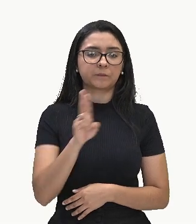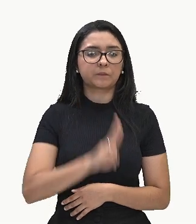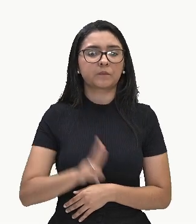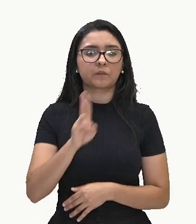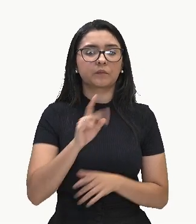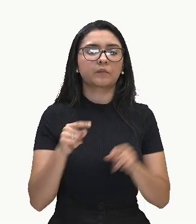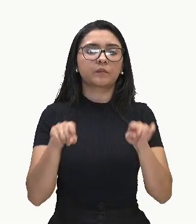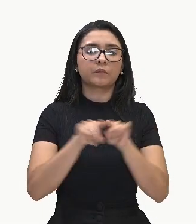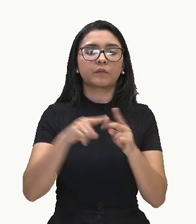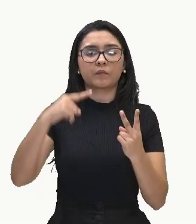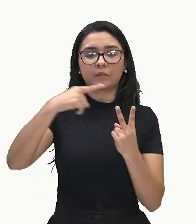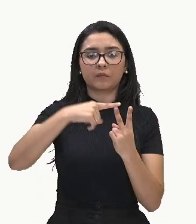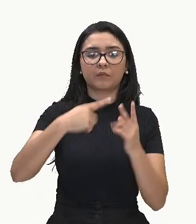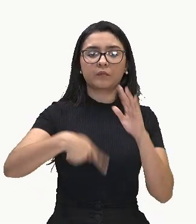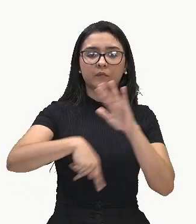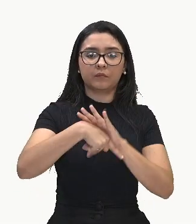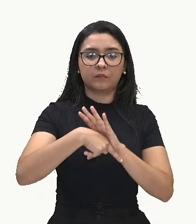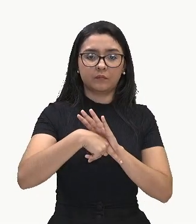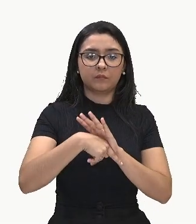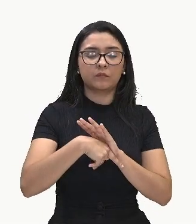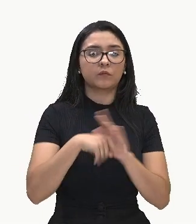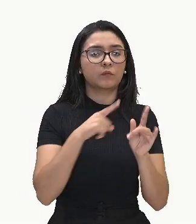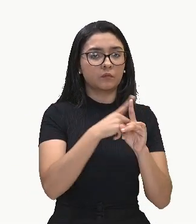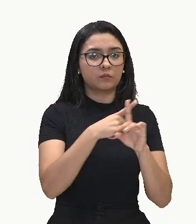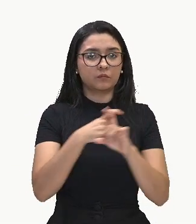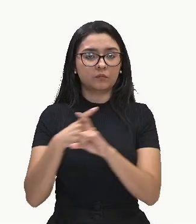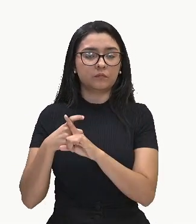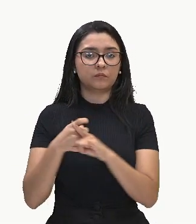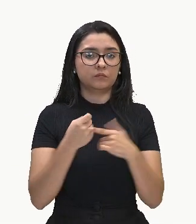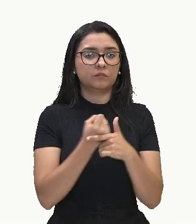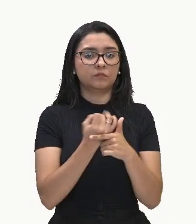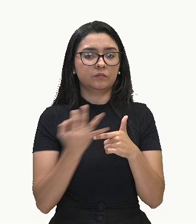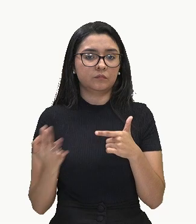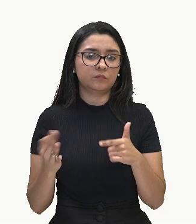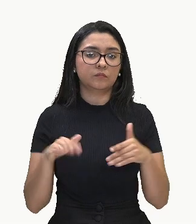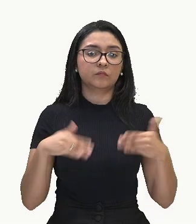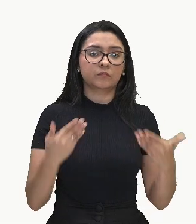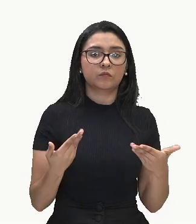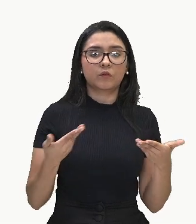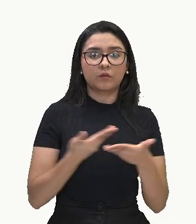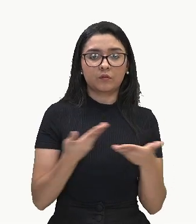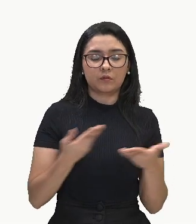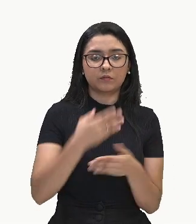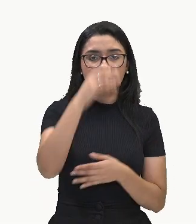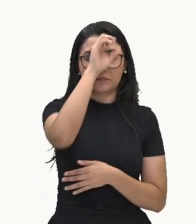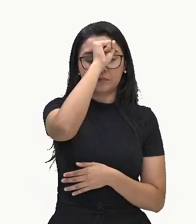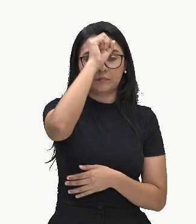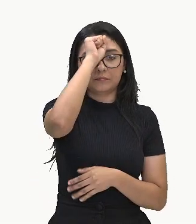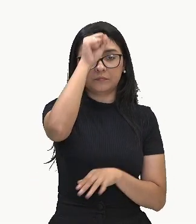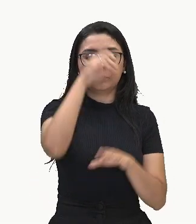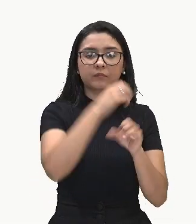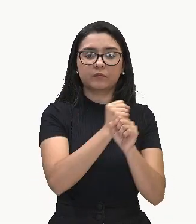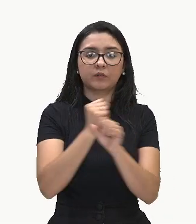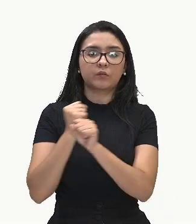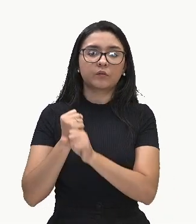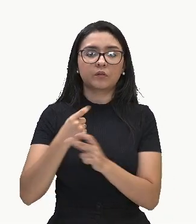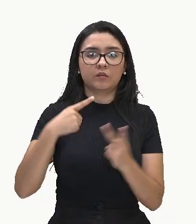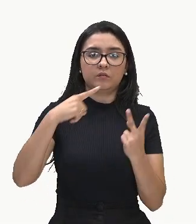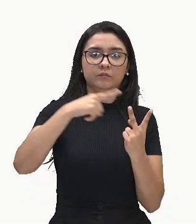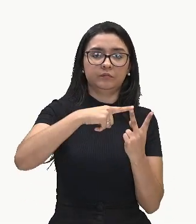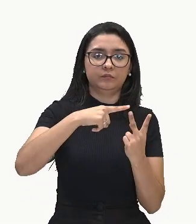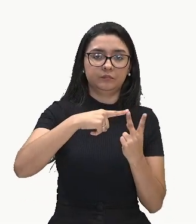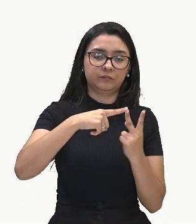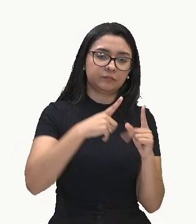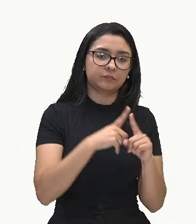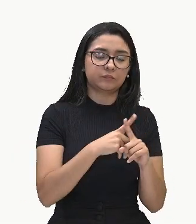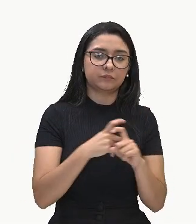raiz do polinômio divisor. Então, é isso aqui que a gente vai aprender agora. Calcular a raiz do polinômio